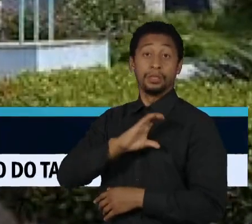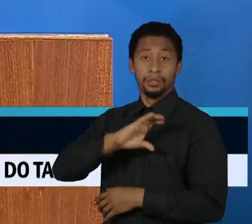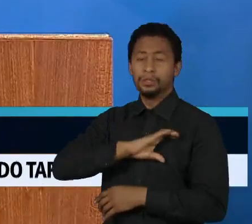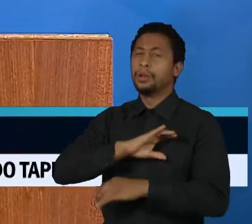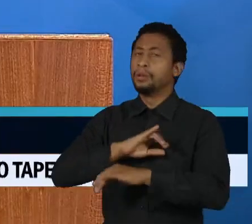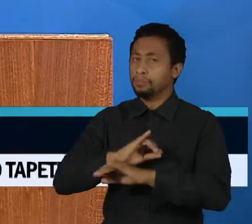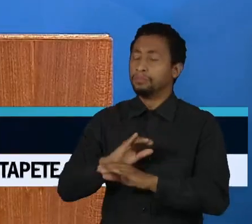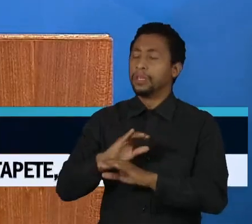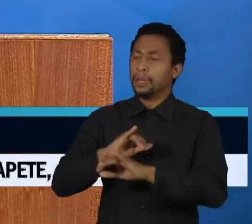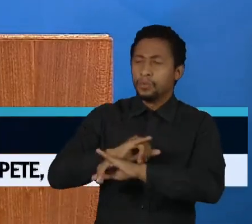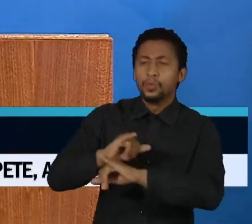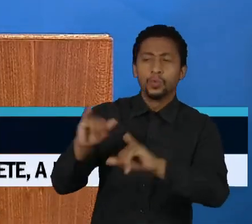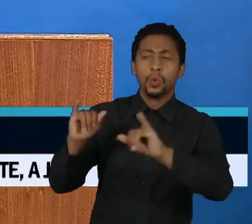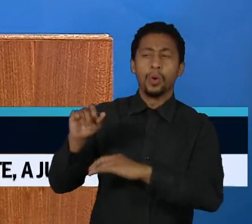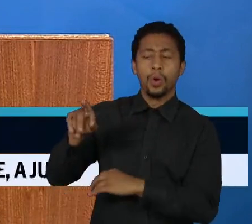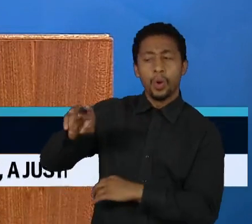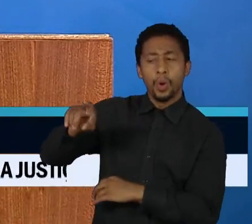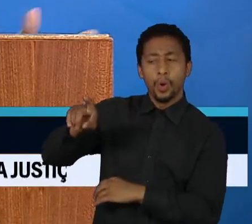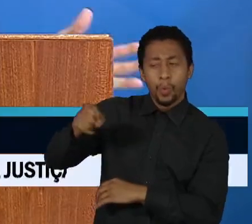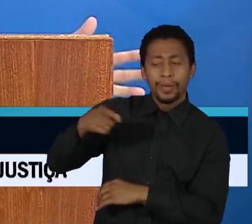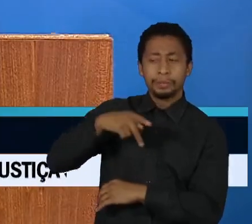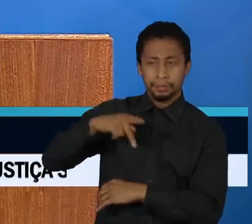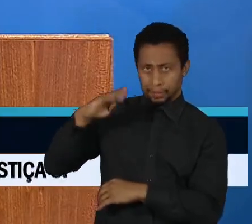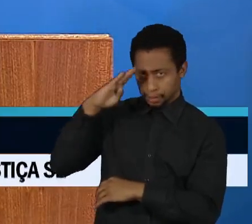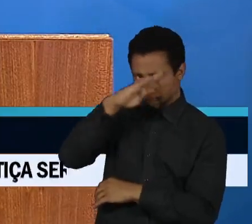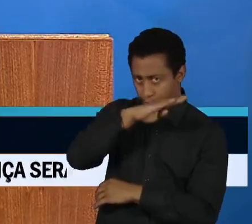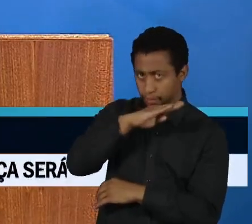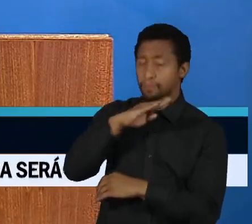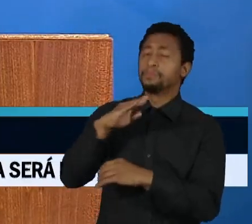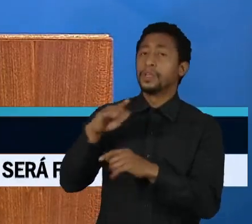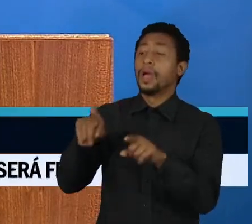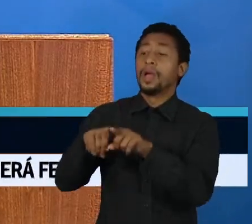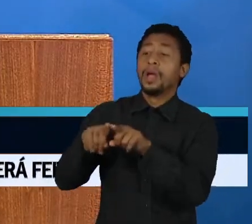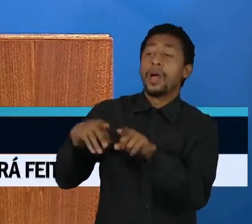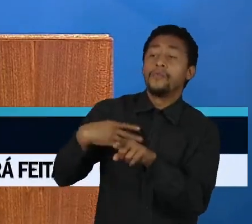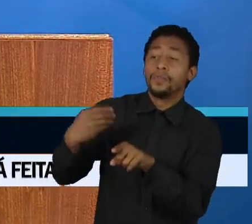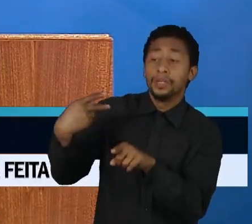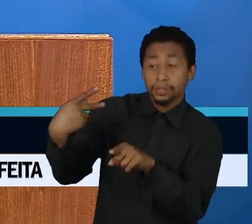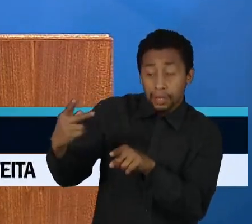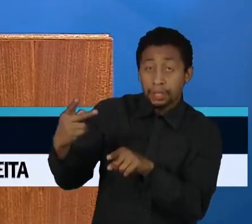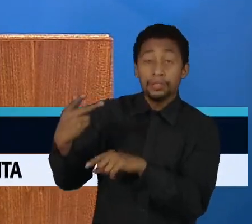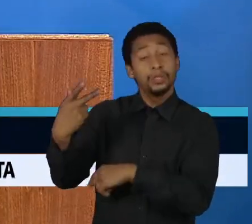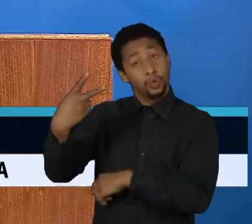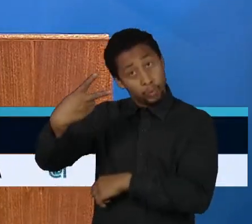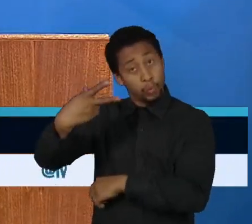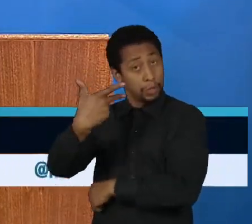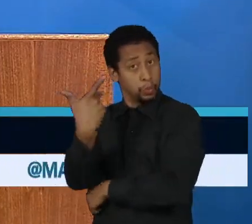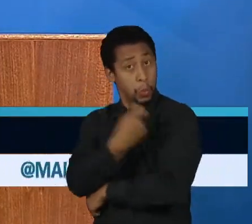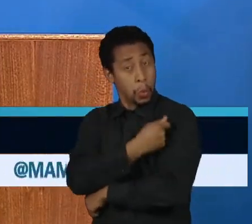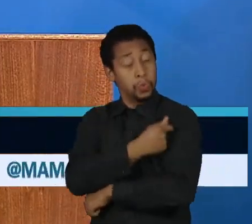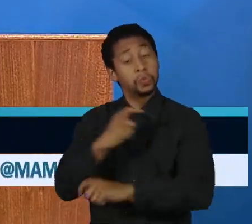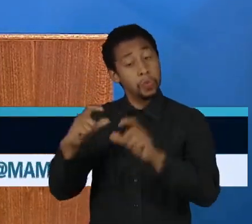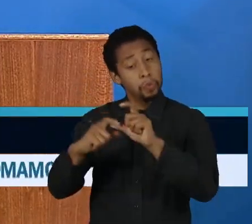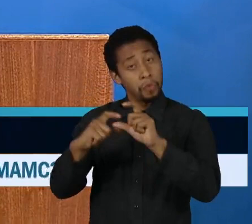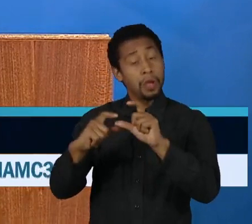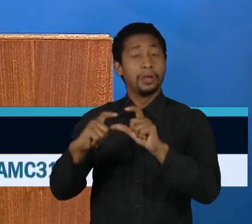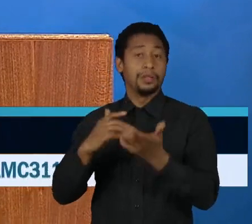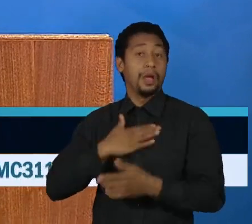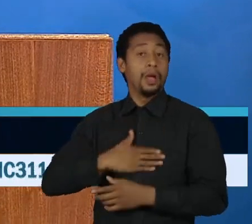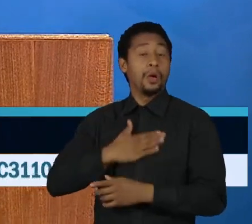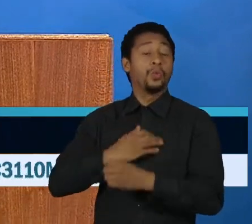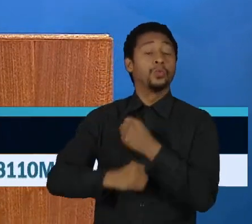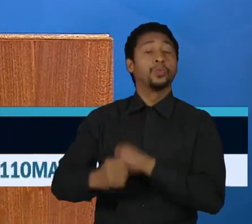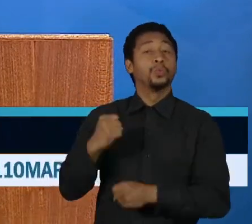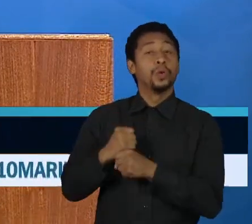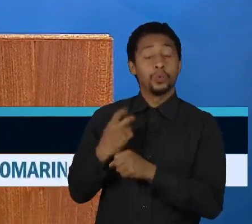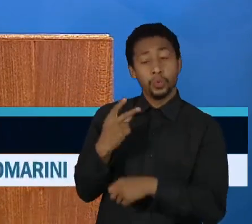registrou que o ex-presidente e a filha teriam tomado as duas doses da Pfizer em agosto do ano passado, com